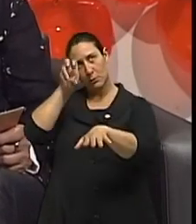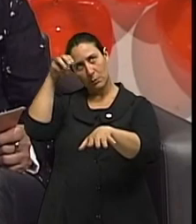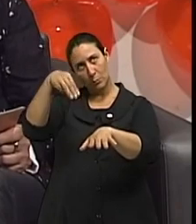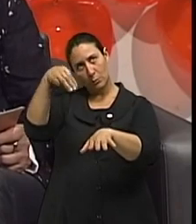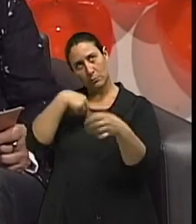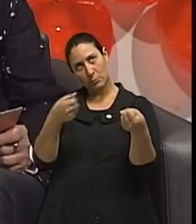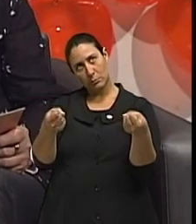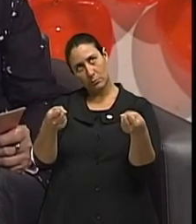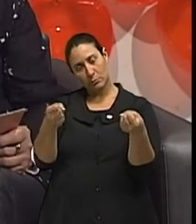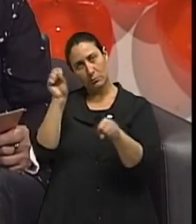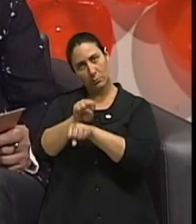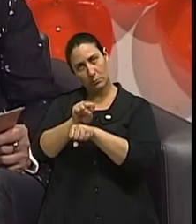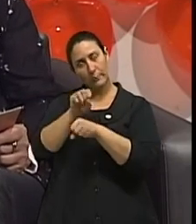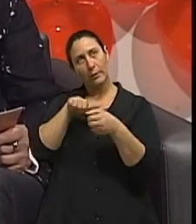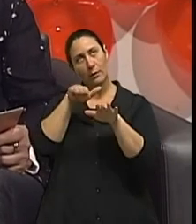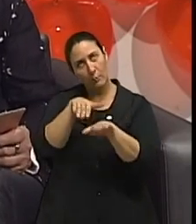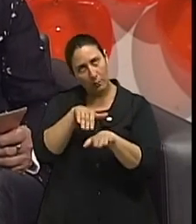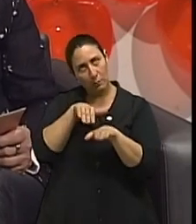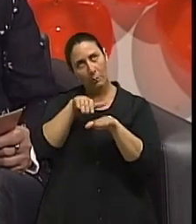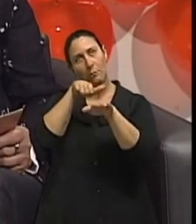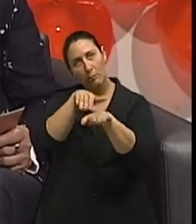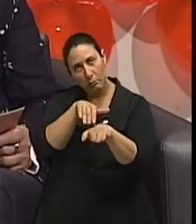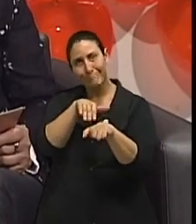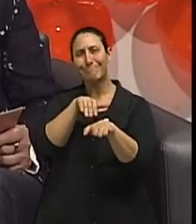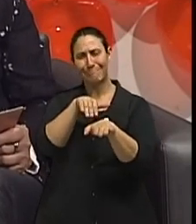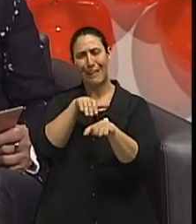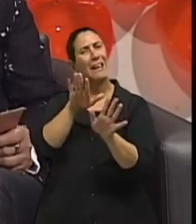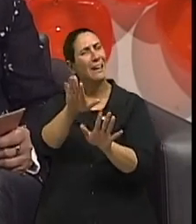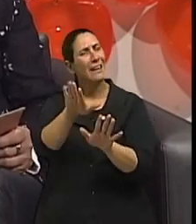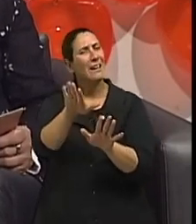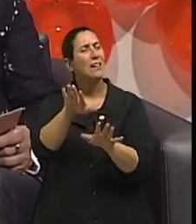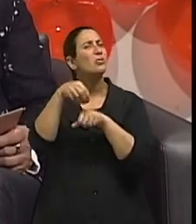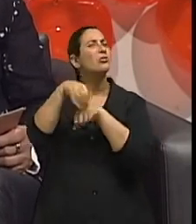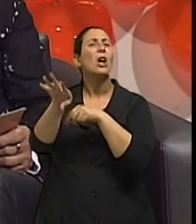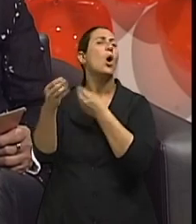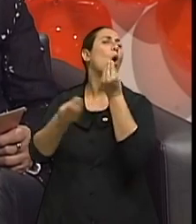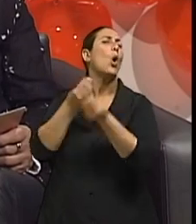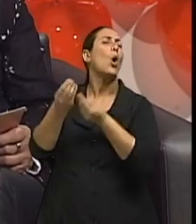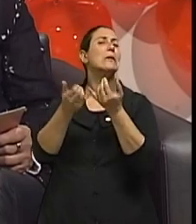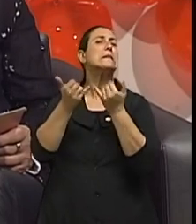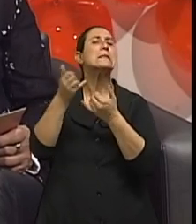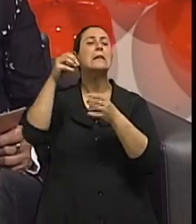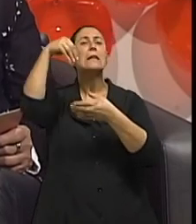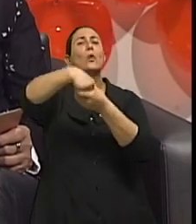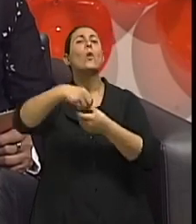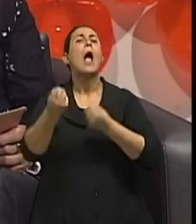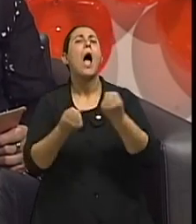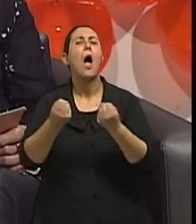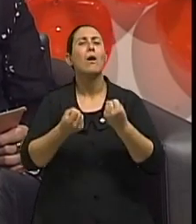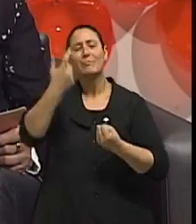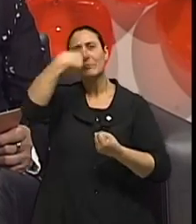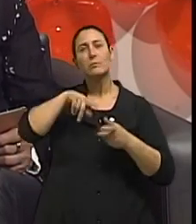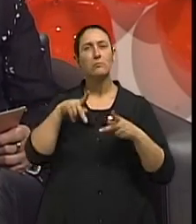numa mesma via, parando e parando. Vamos dar uma dica de quando isso acontecer, né? Que as